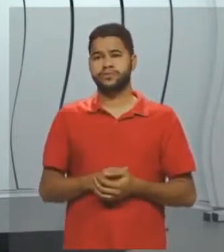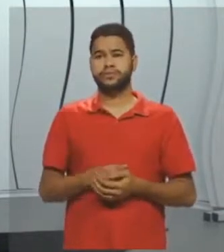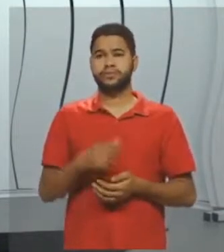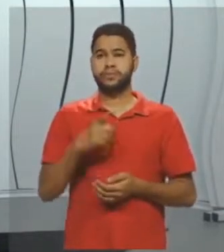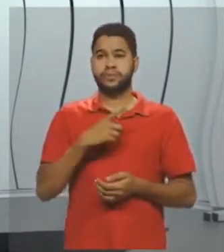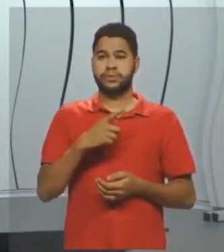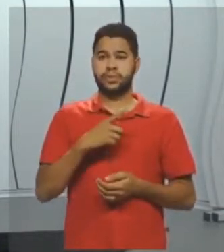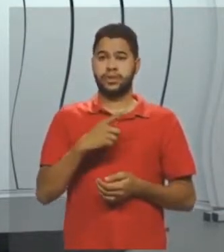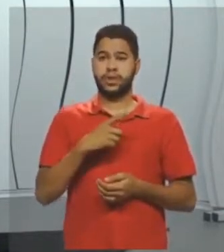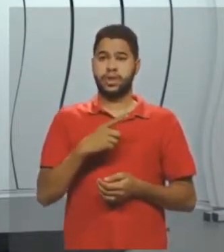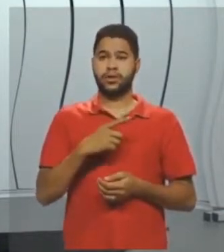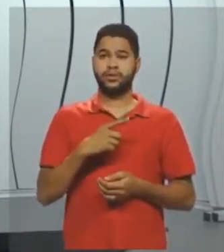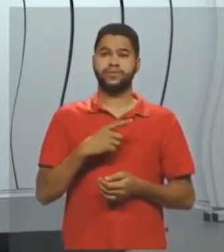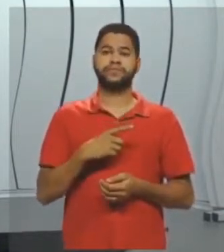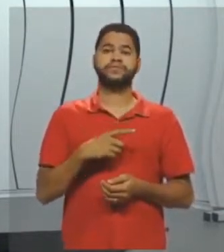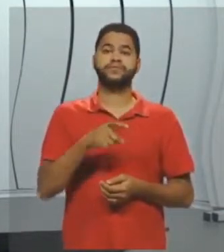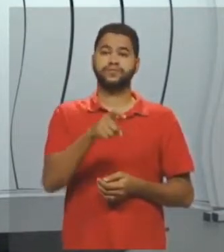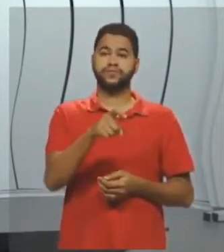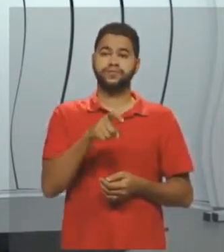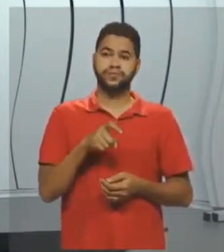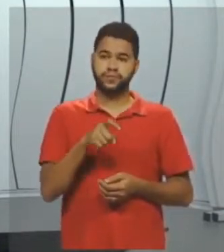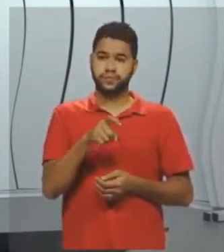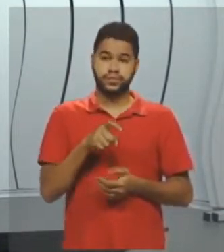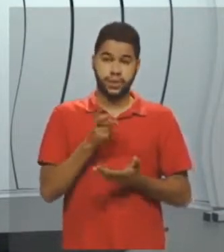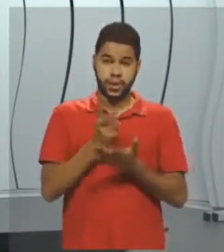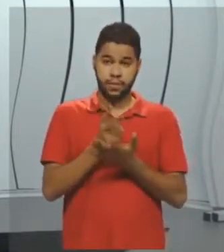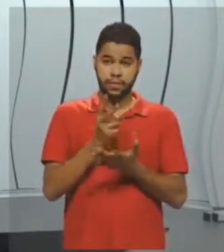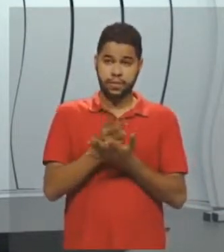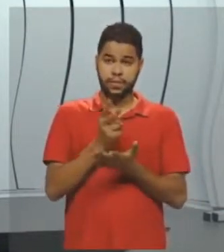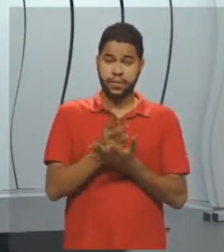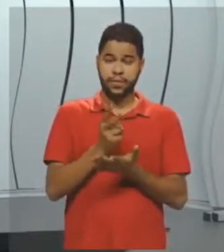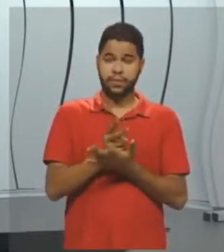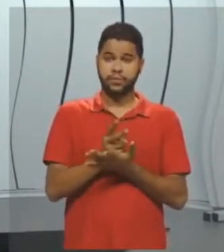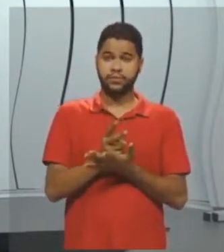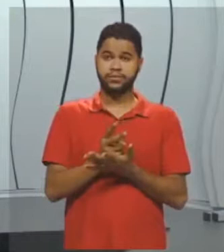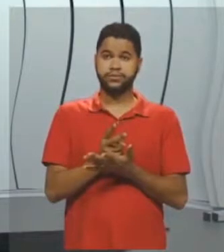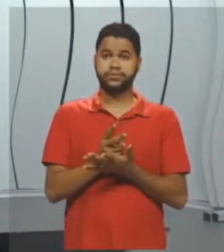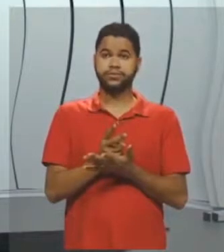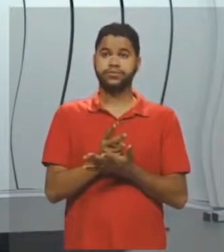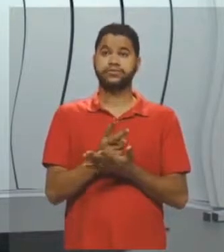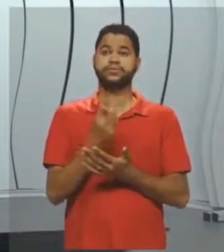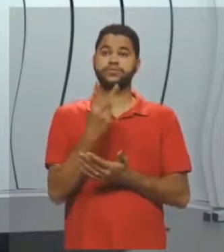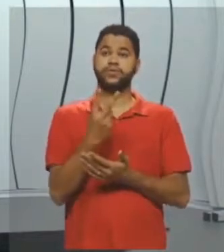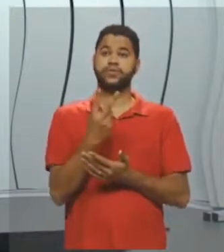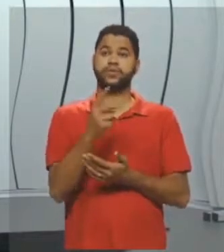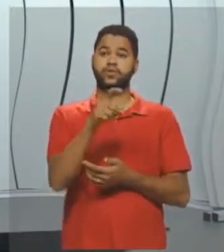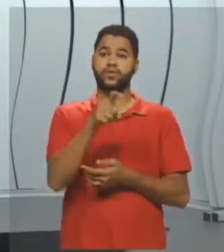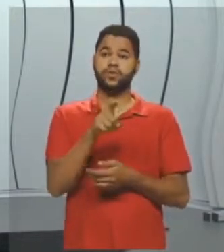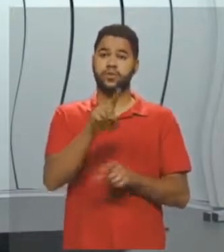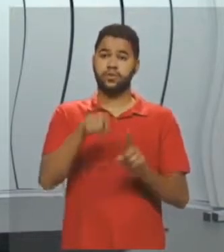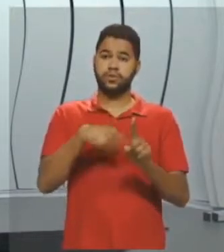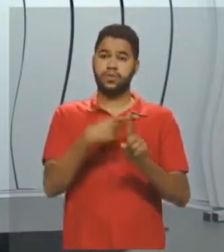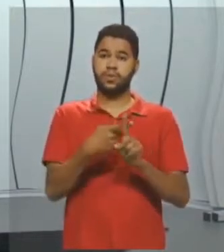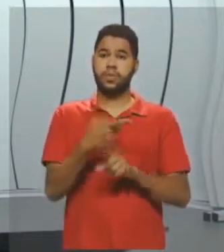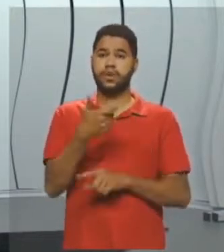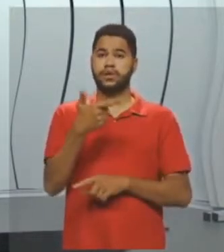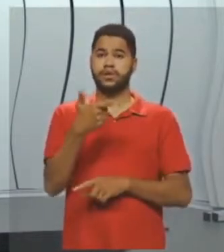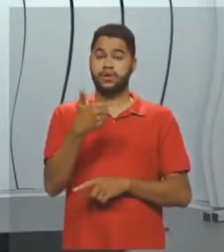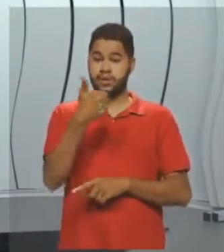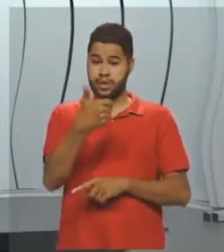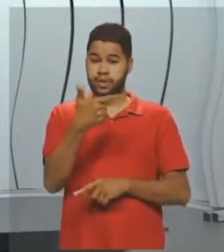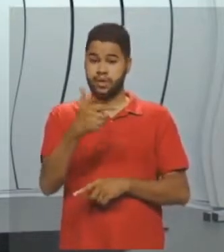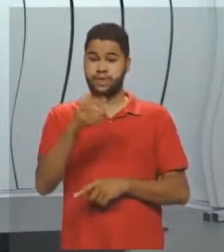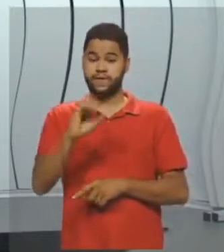tenho esse x, tem a mesma medida deste, Então, 2x mais 120 graus